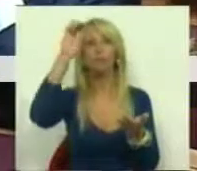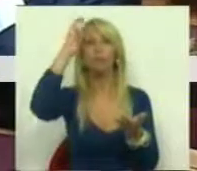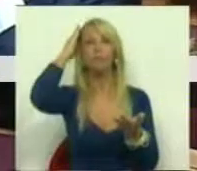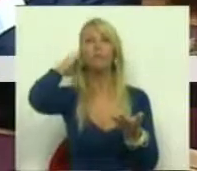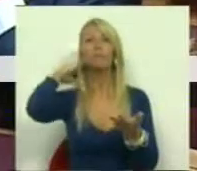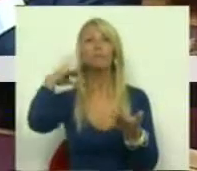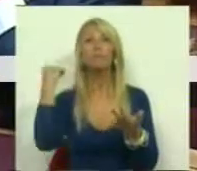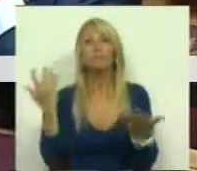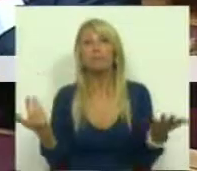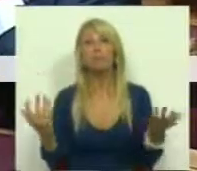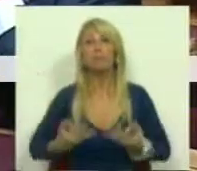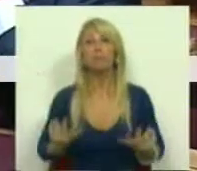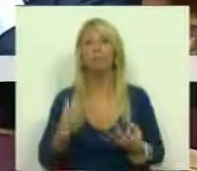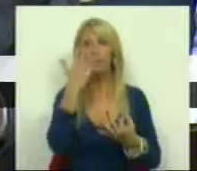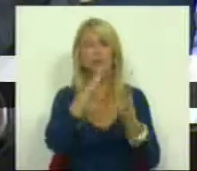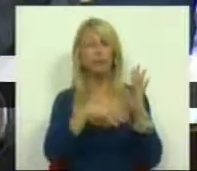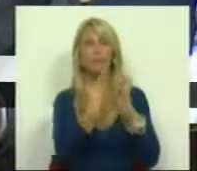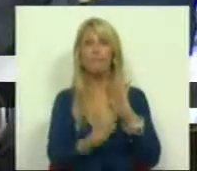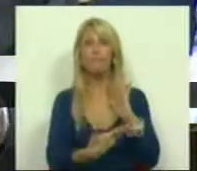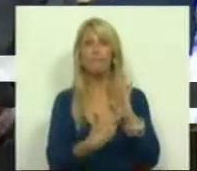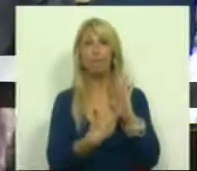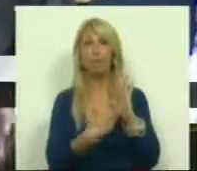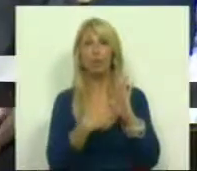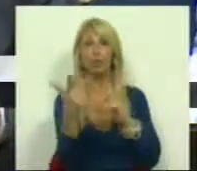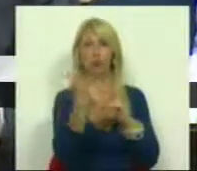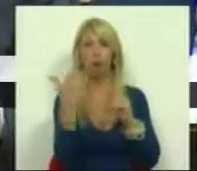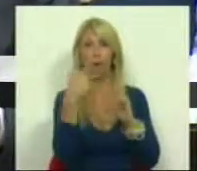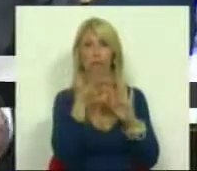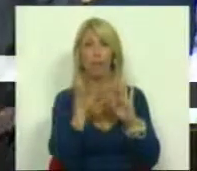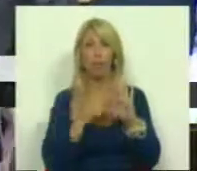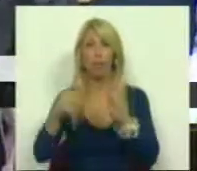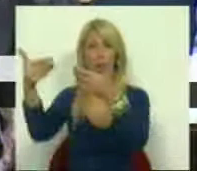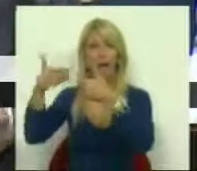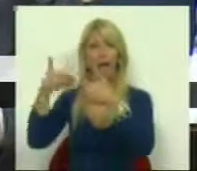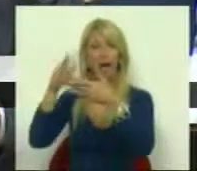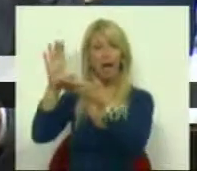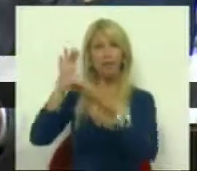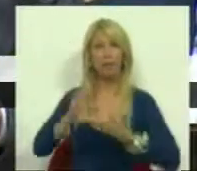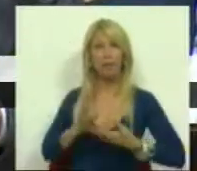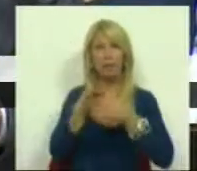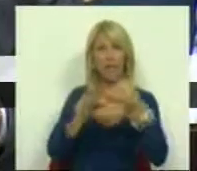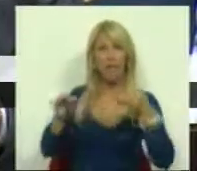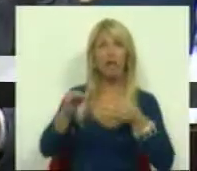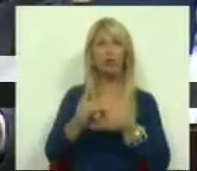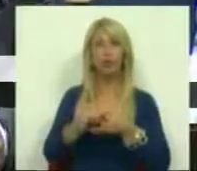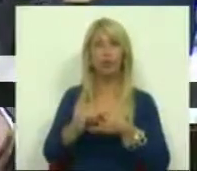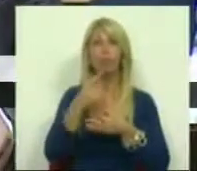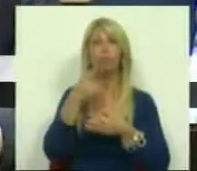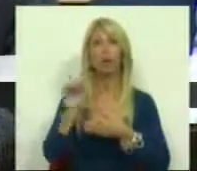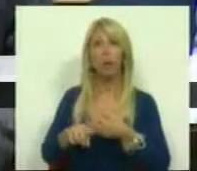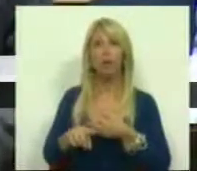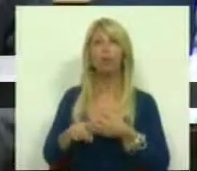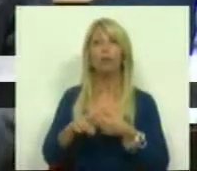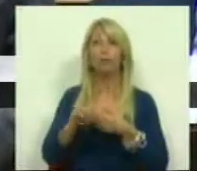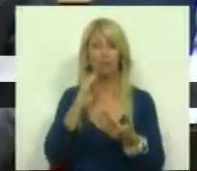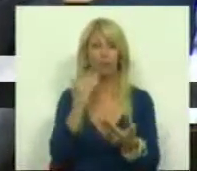se este plano da Troika, este programa de assistência, este reajustamento, conduziu o país